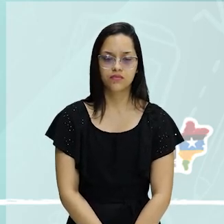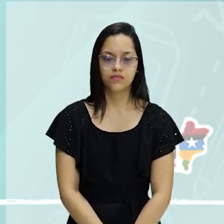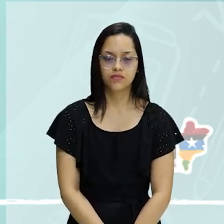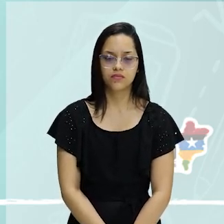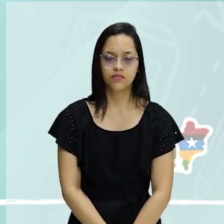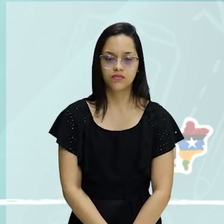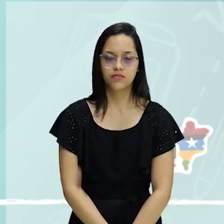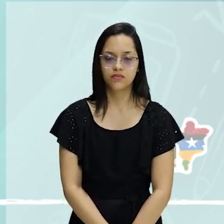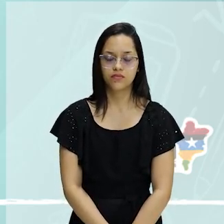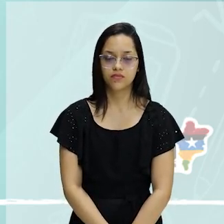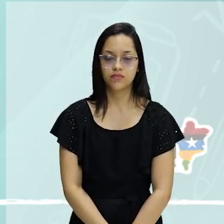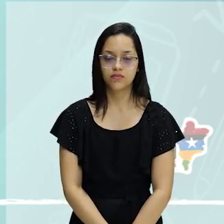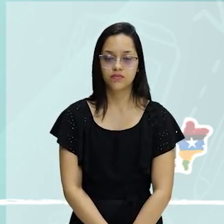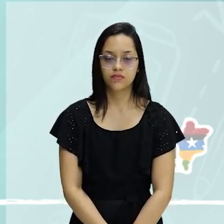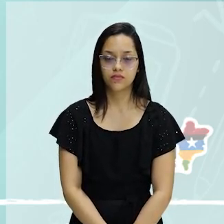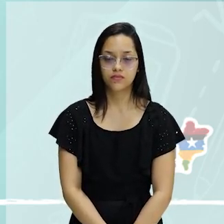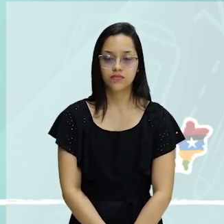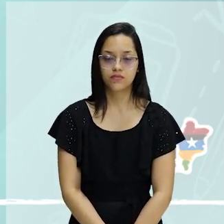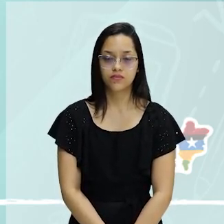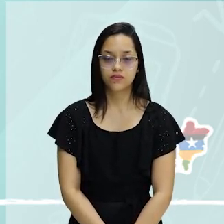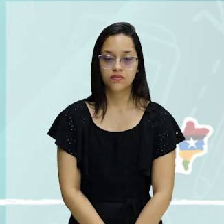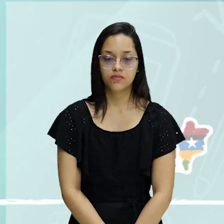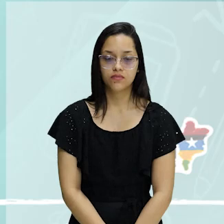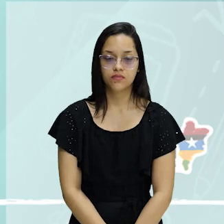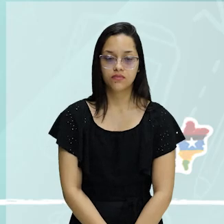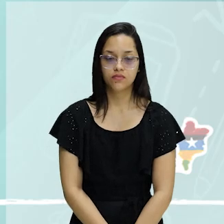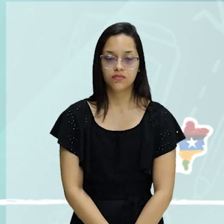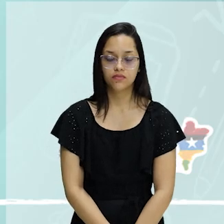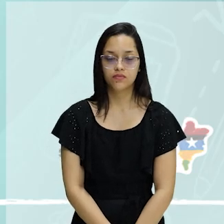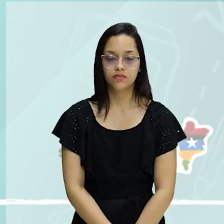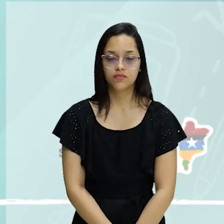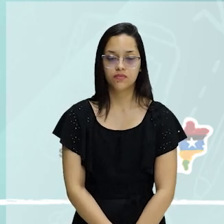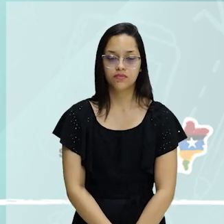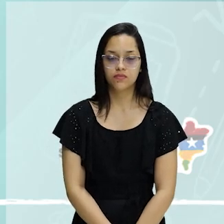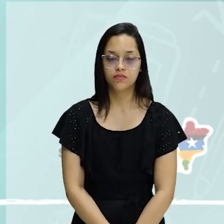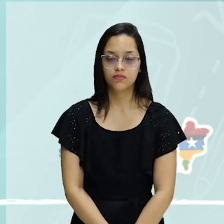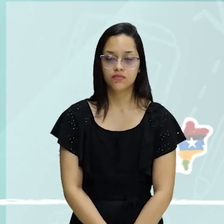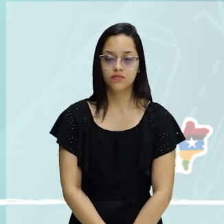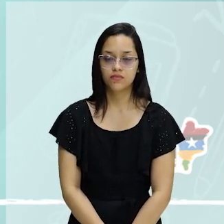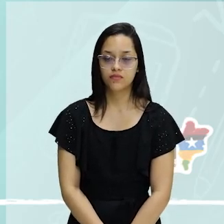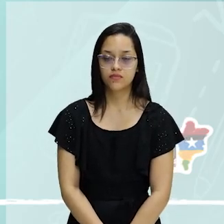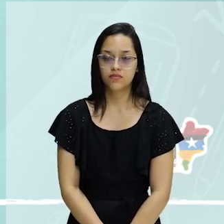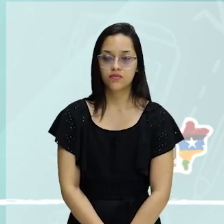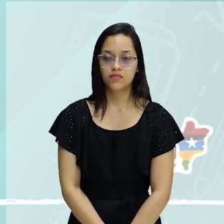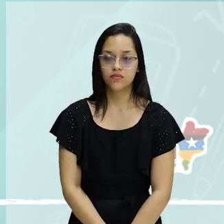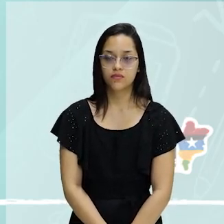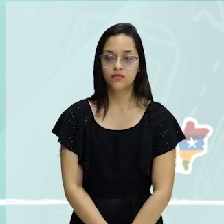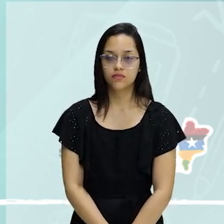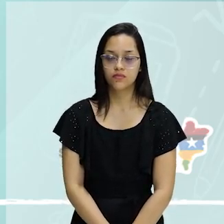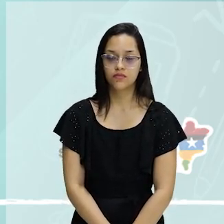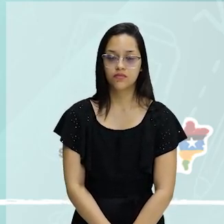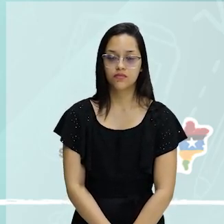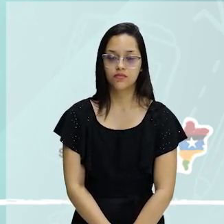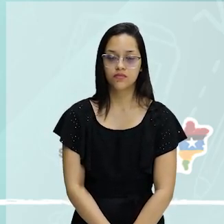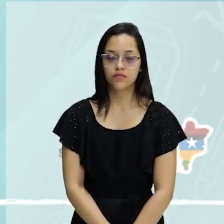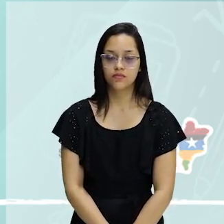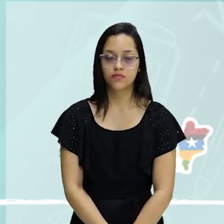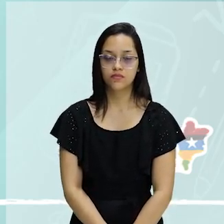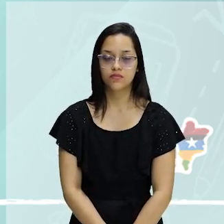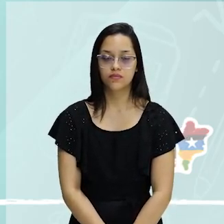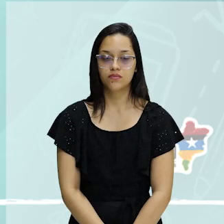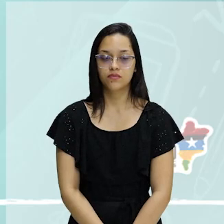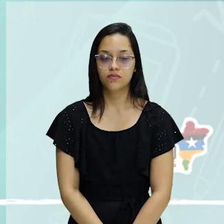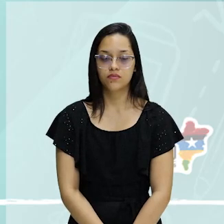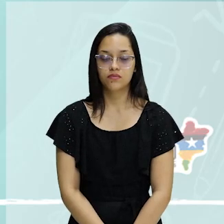papéis de autor e leitor e a revisão dos modelos tradicionais de leitura e de escrita. Por seu enorme potencial para se